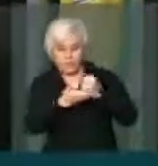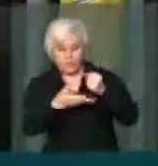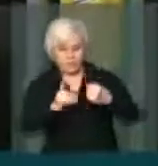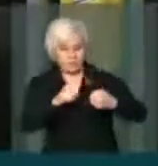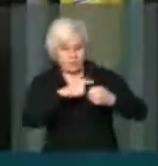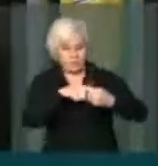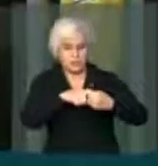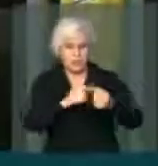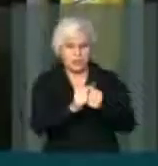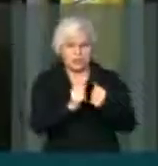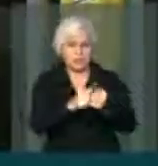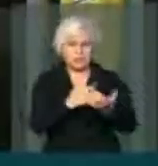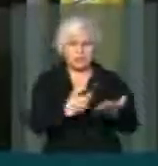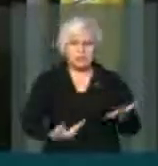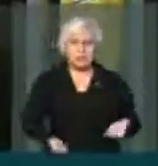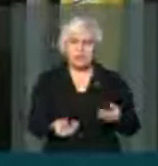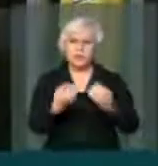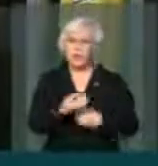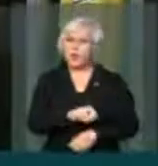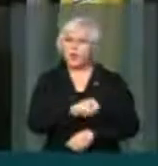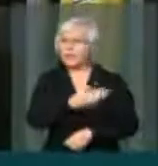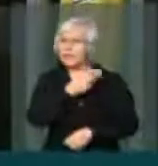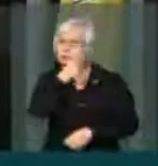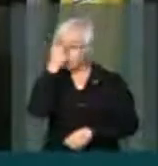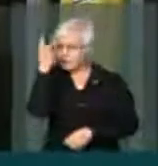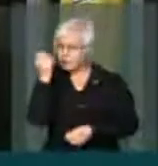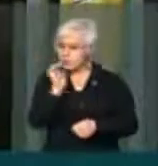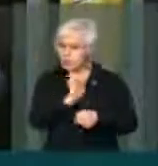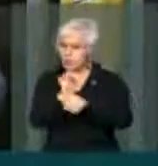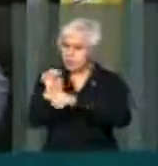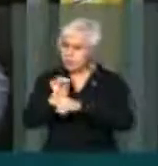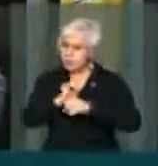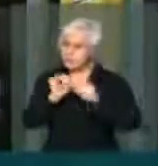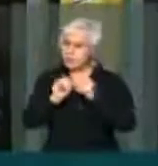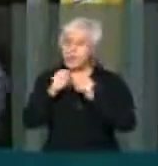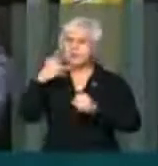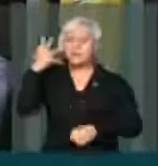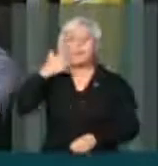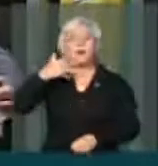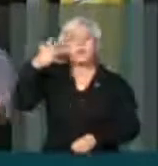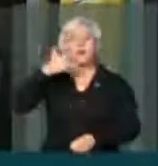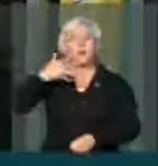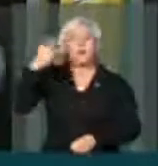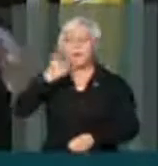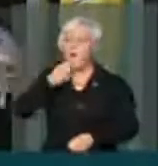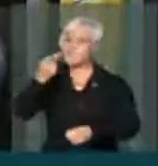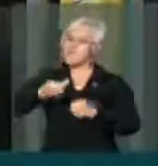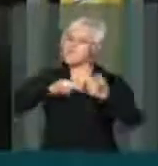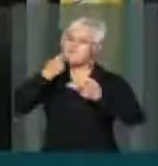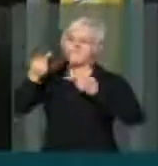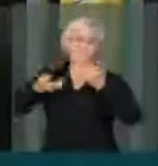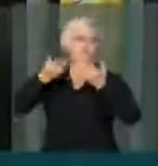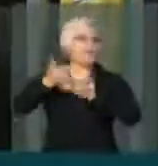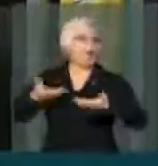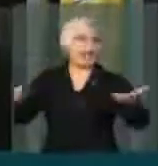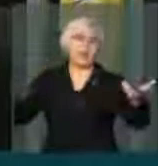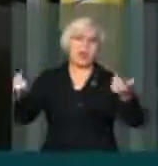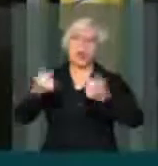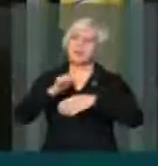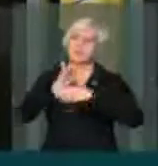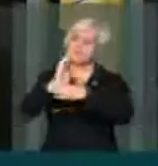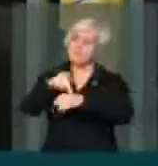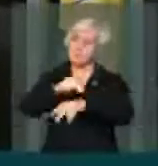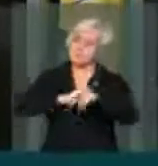governo. É ver tanta gente que nos seus estados fazem discursos grandiosos, maravilhosos para o seu povo,